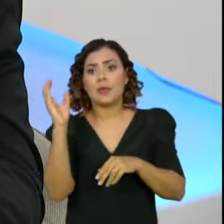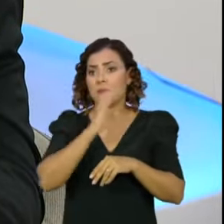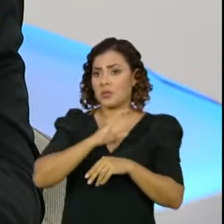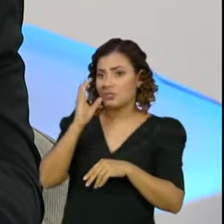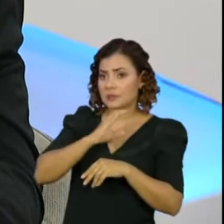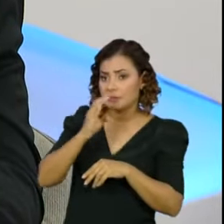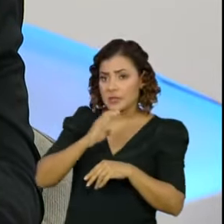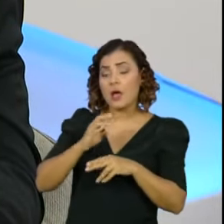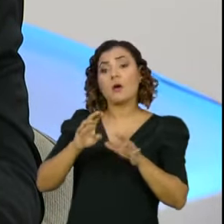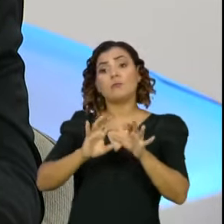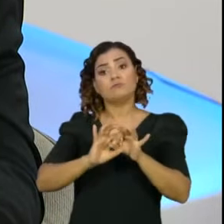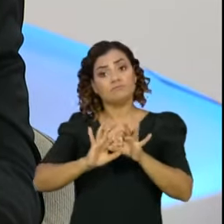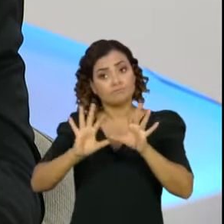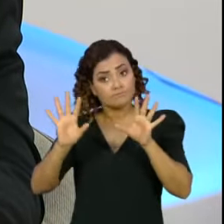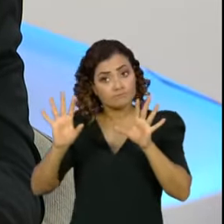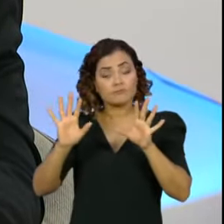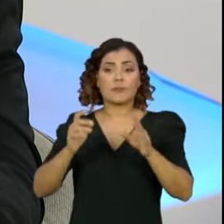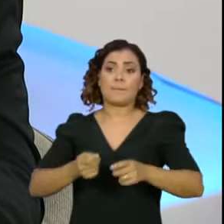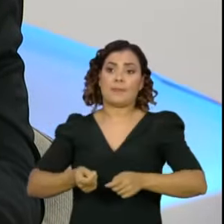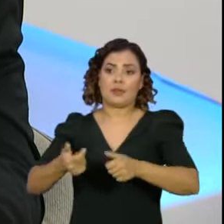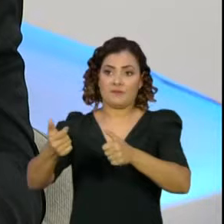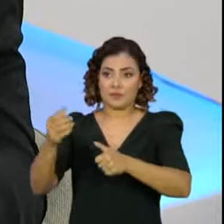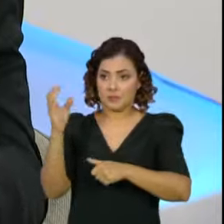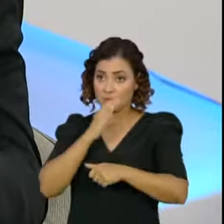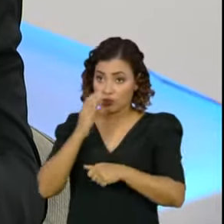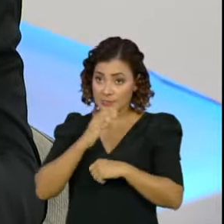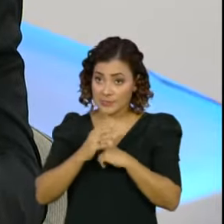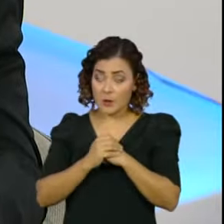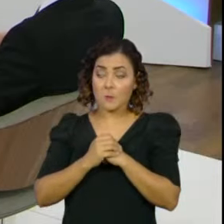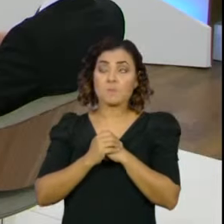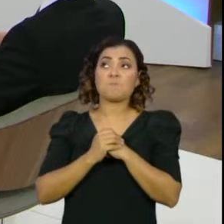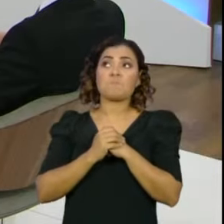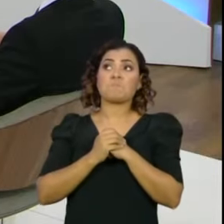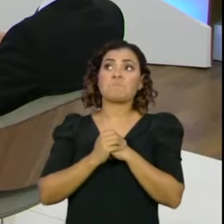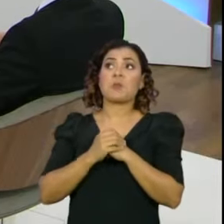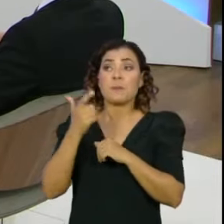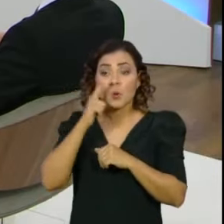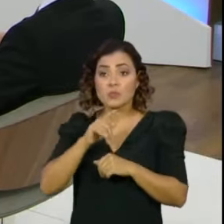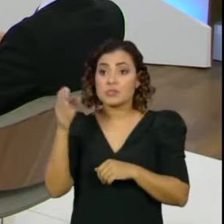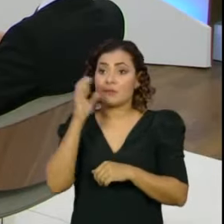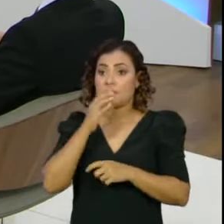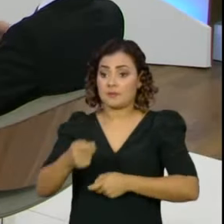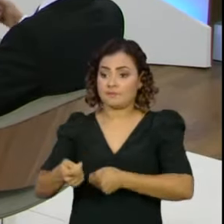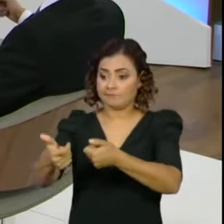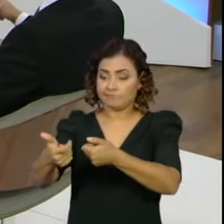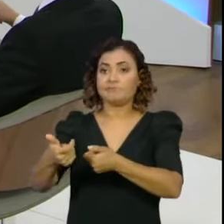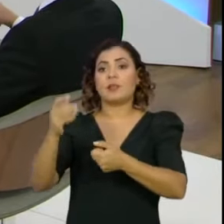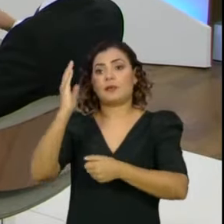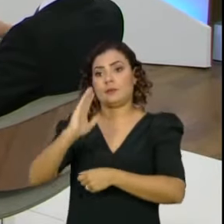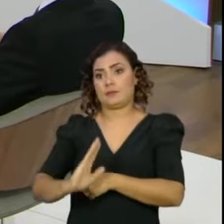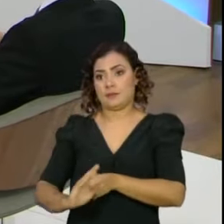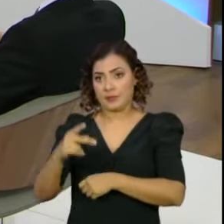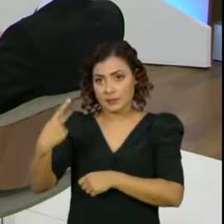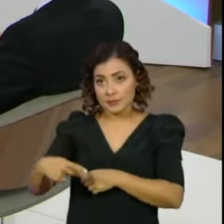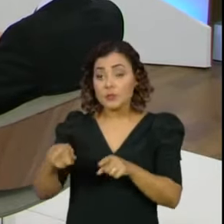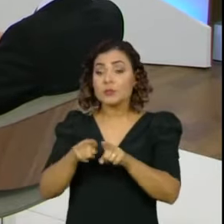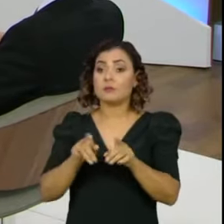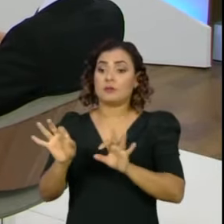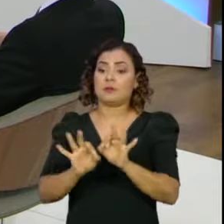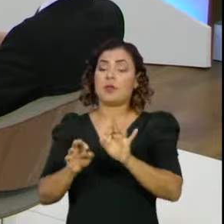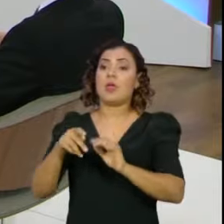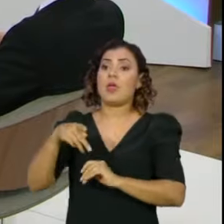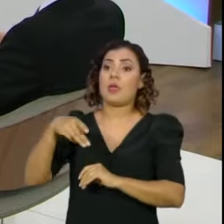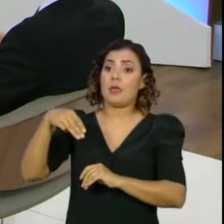com a permissão do auxílio emergencial, que se implante o auxílio emergencial no Brasil, é a aprovação célere das medidas